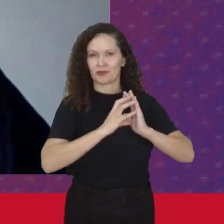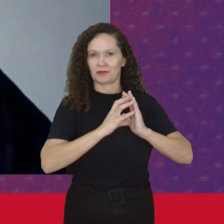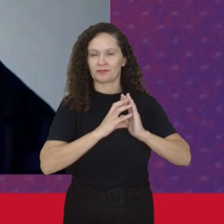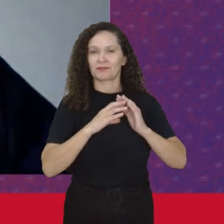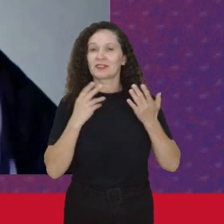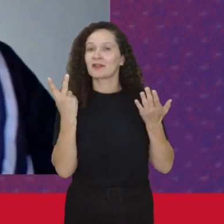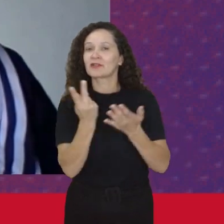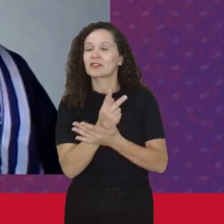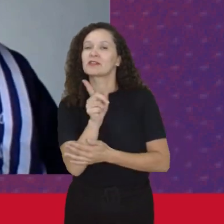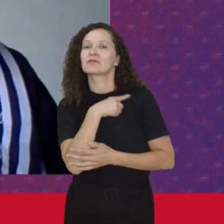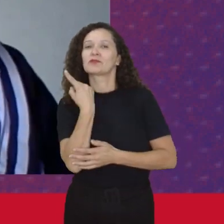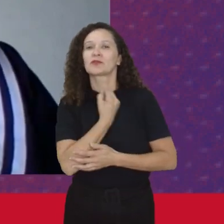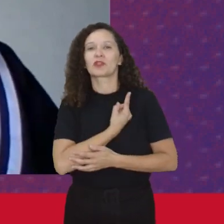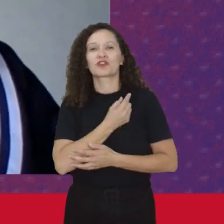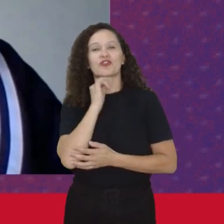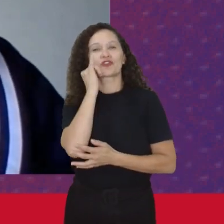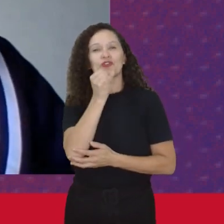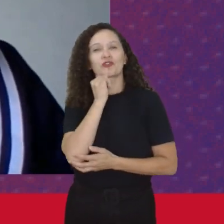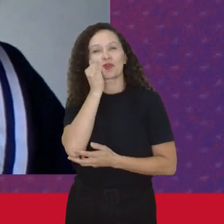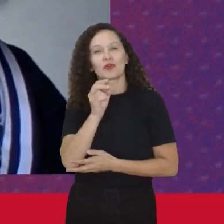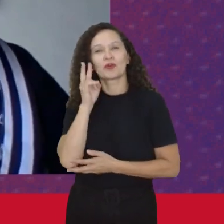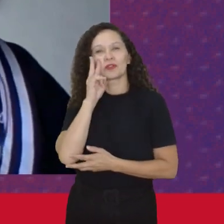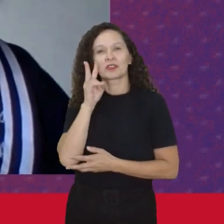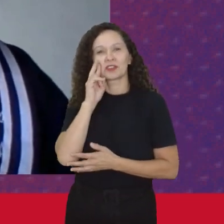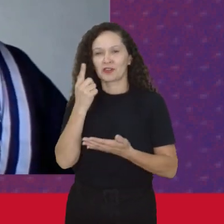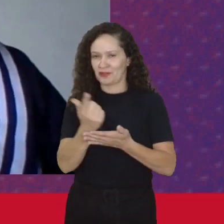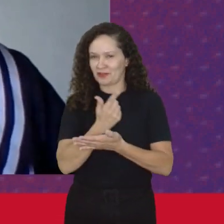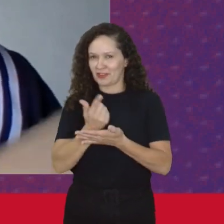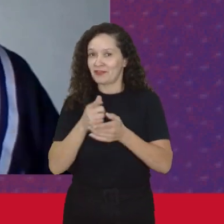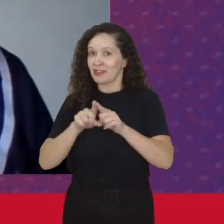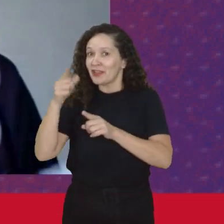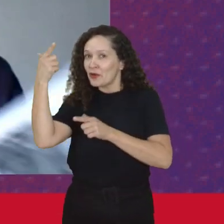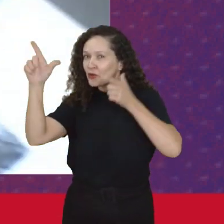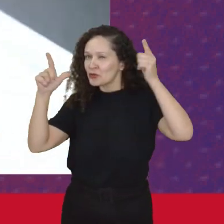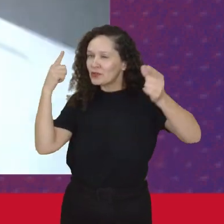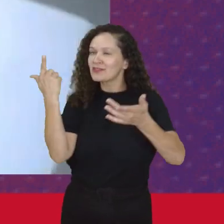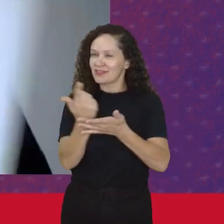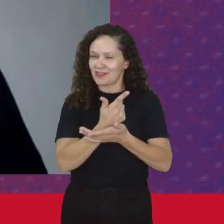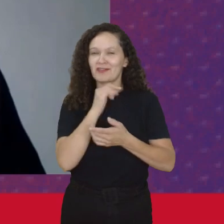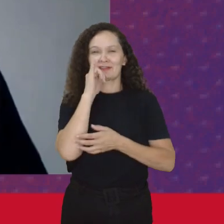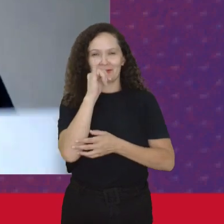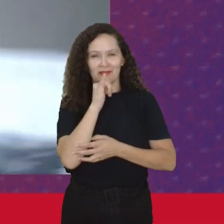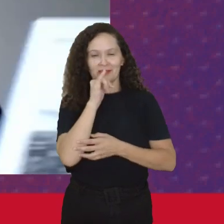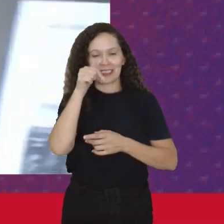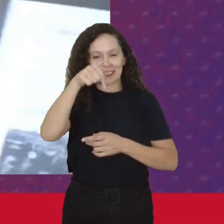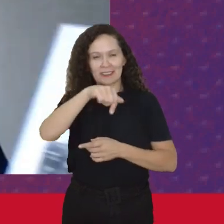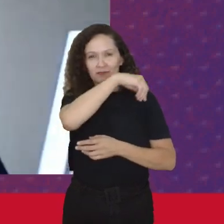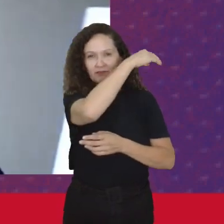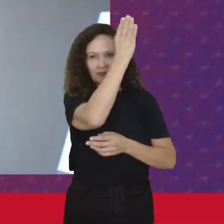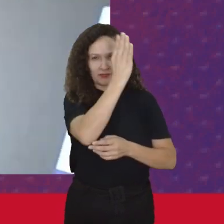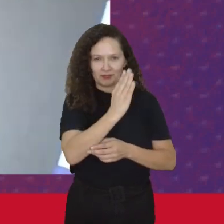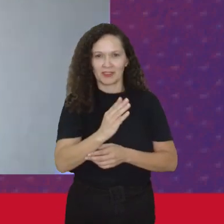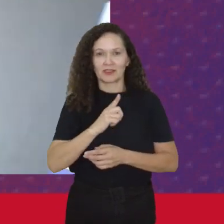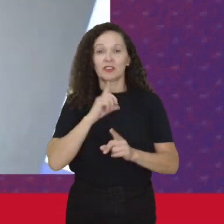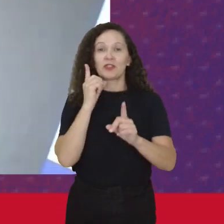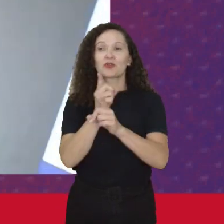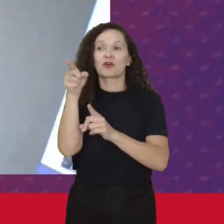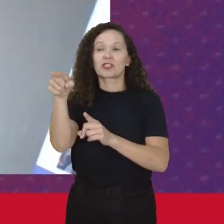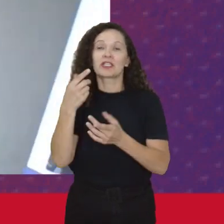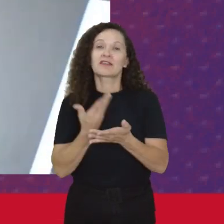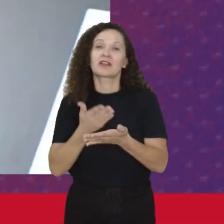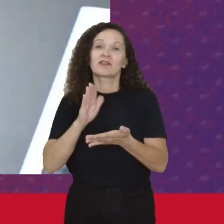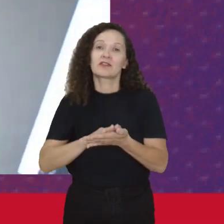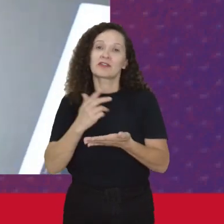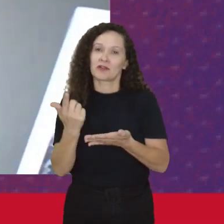A gente conta Essa história Nesse livro Aqui Tem outros livros Também que contam Mas aqui no Brasil A gente traduziu Esse